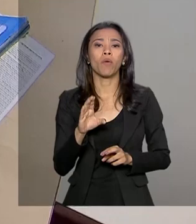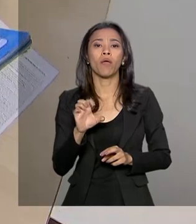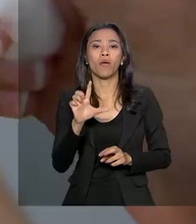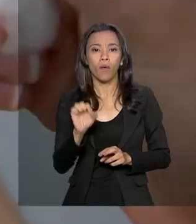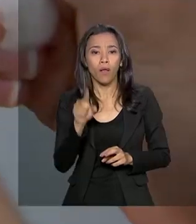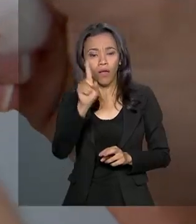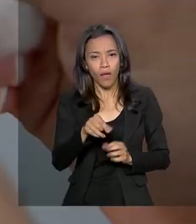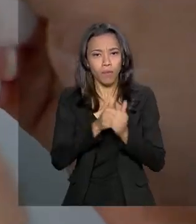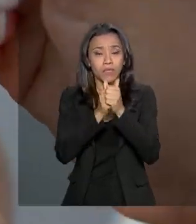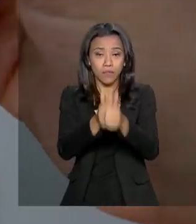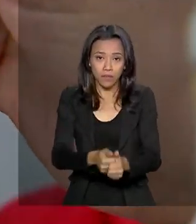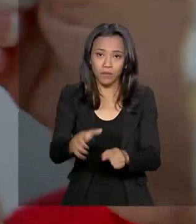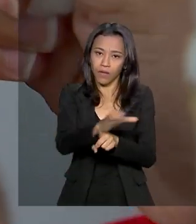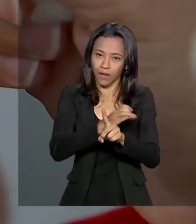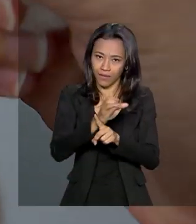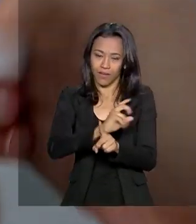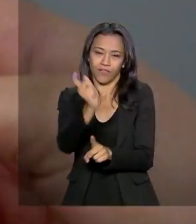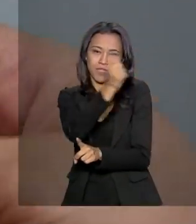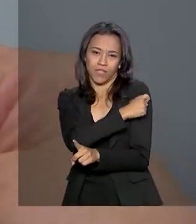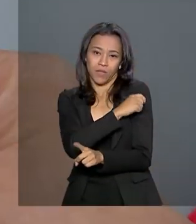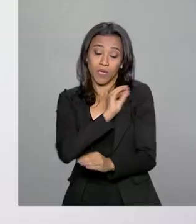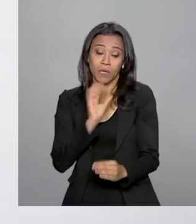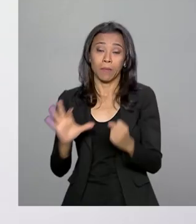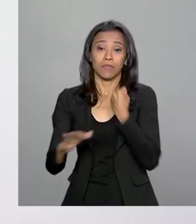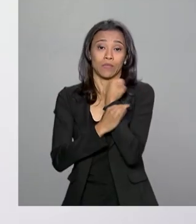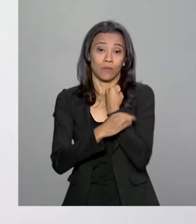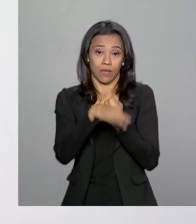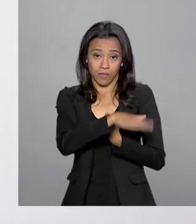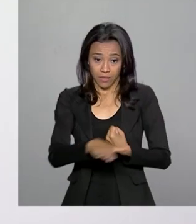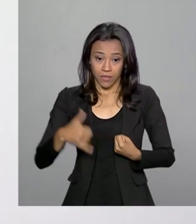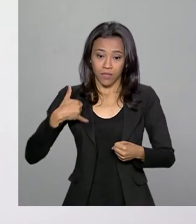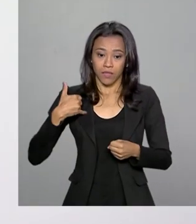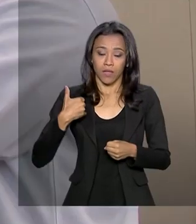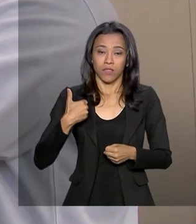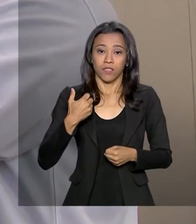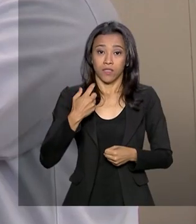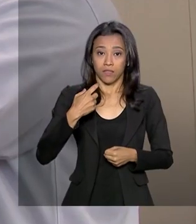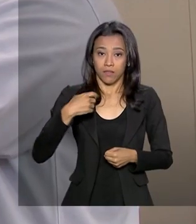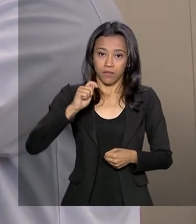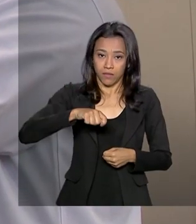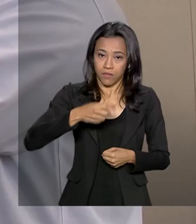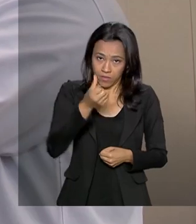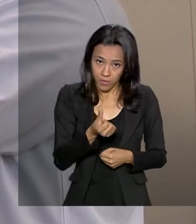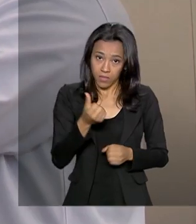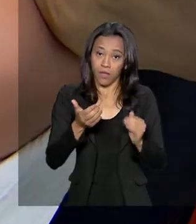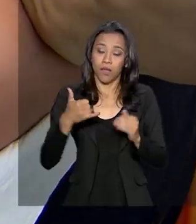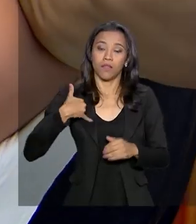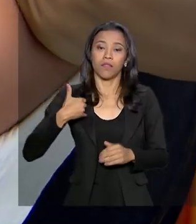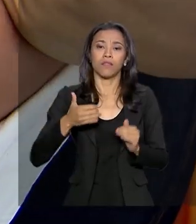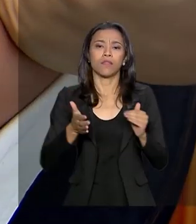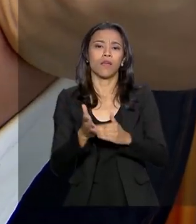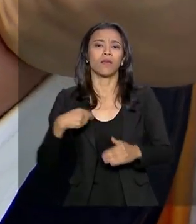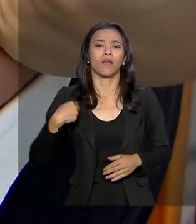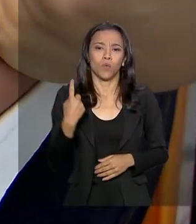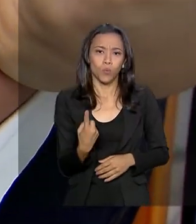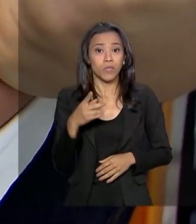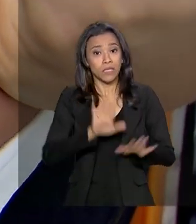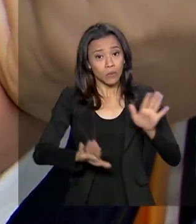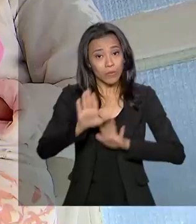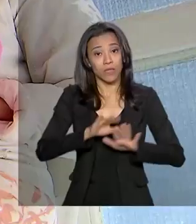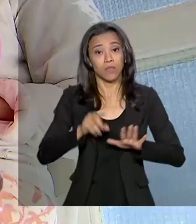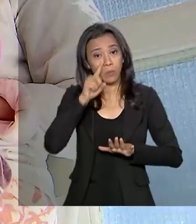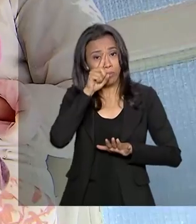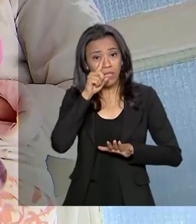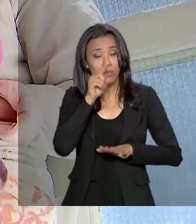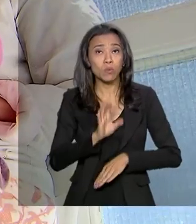e intensificar a imunização de crianças de seis meses a menores de um ano que moram ou estão em deslocamento para municípios